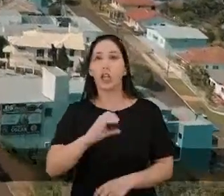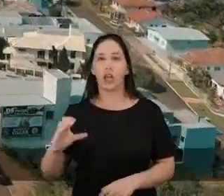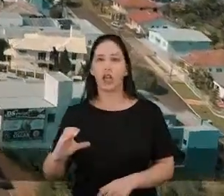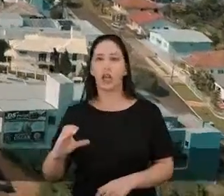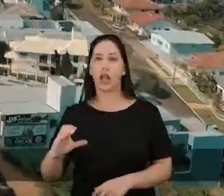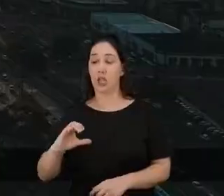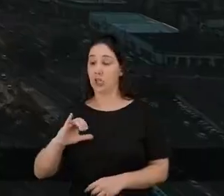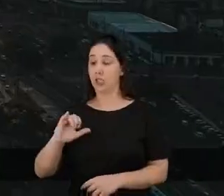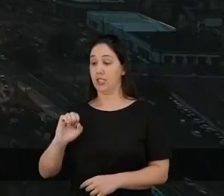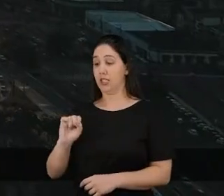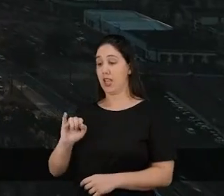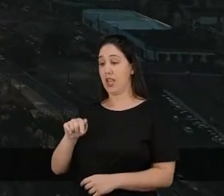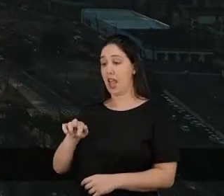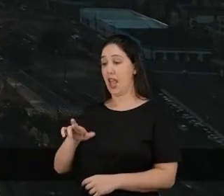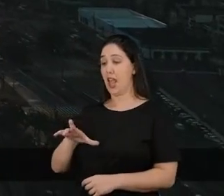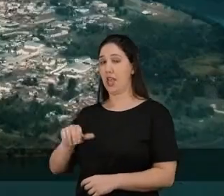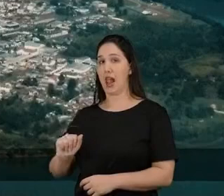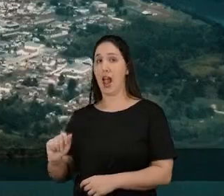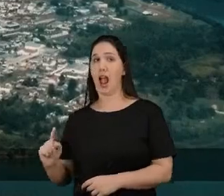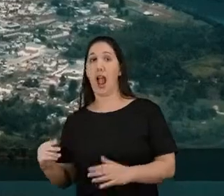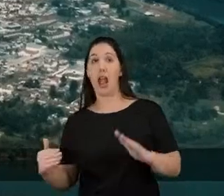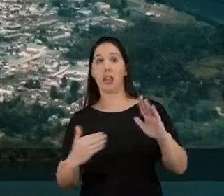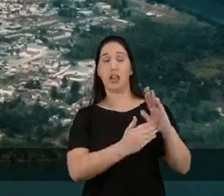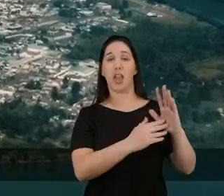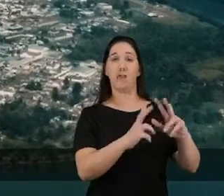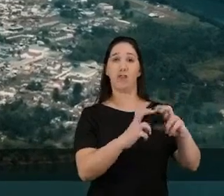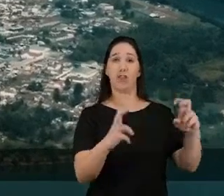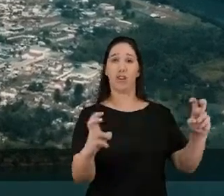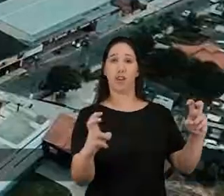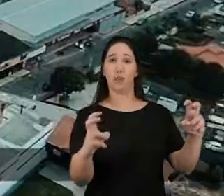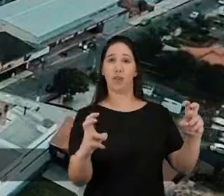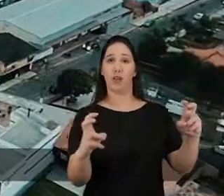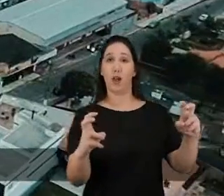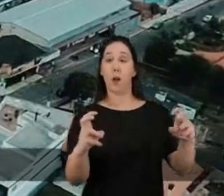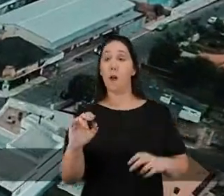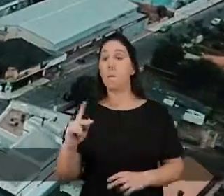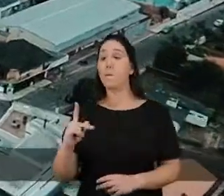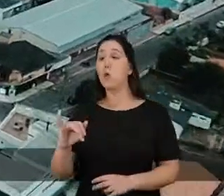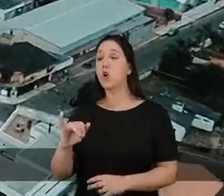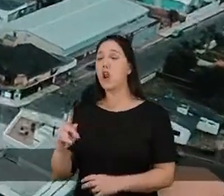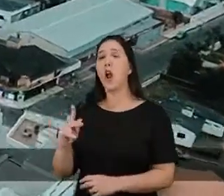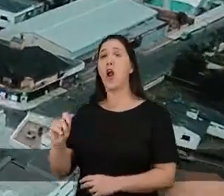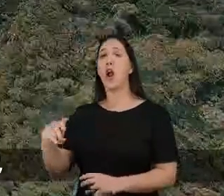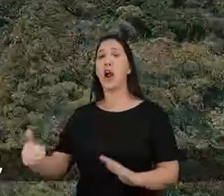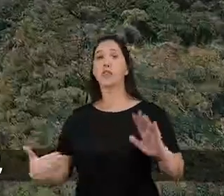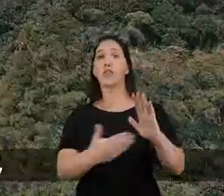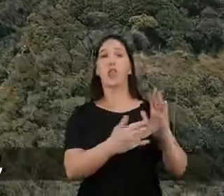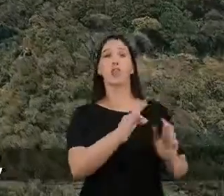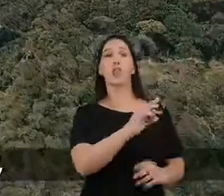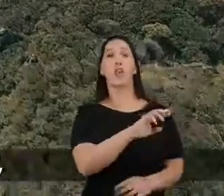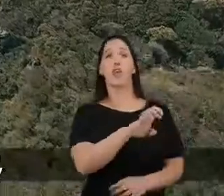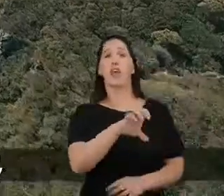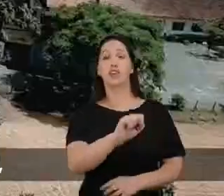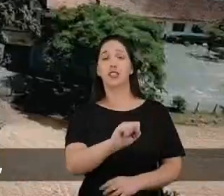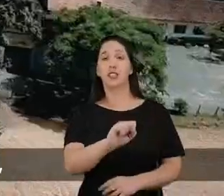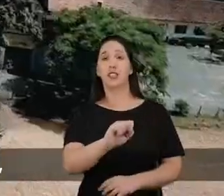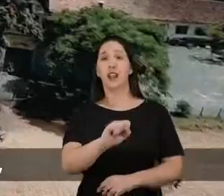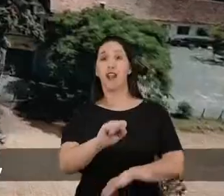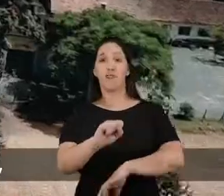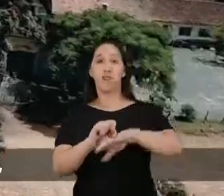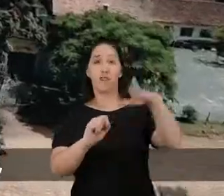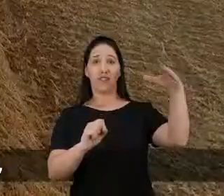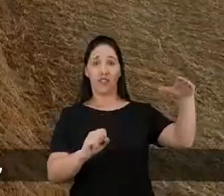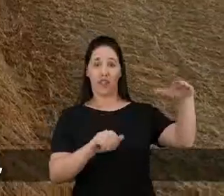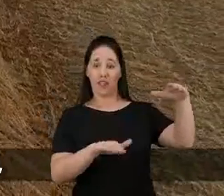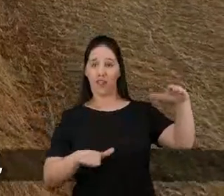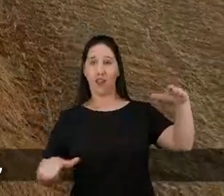Dioniso Serqueira até Florianópolis. De Porto União até Passos de Torres. Da Serra até